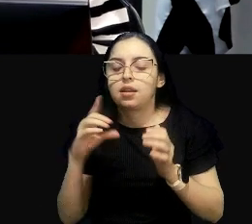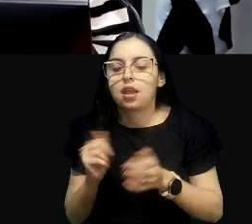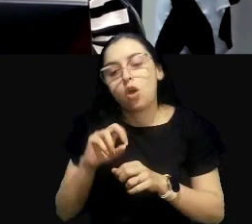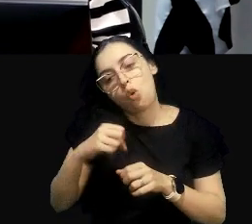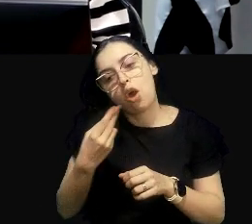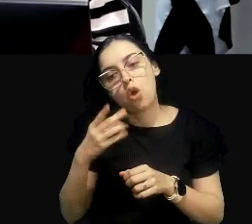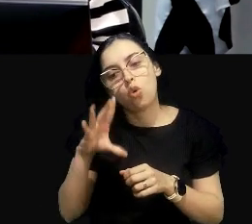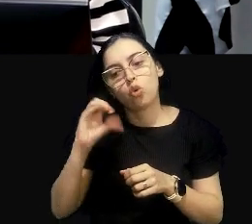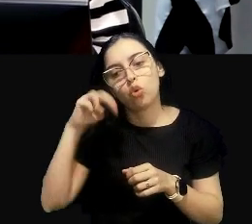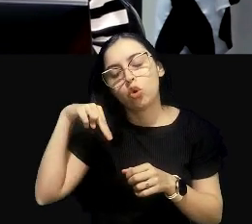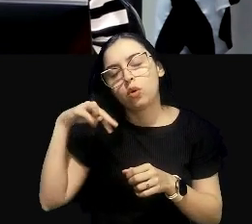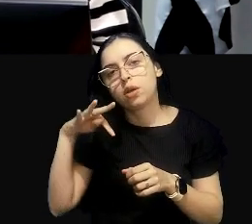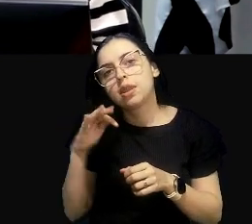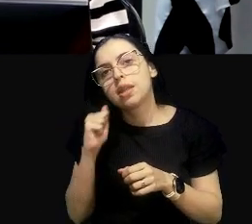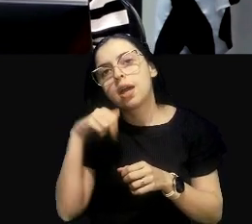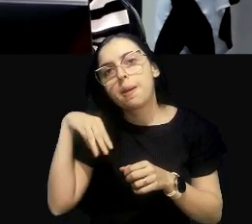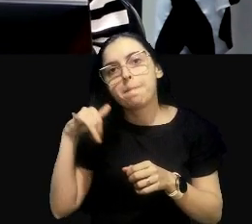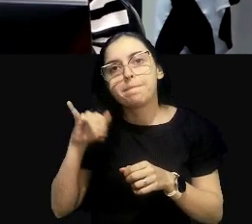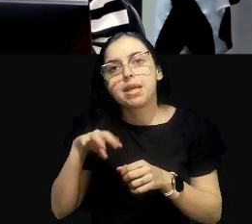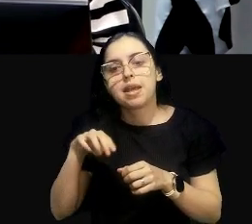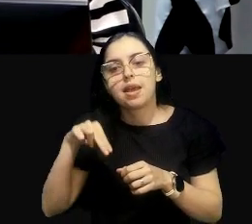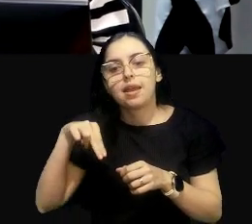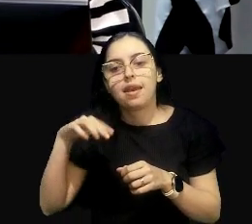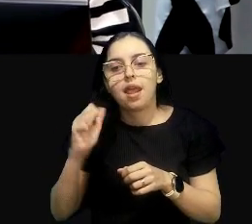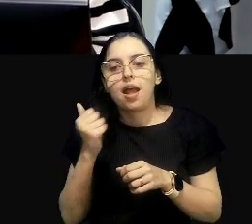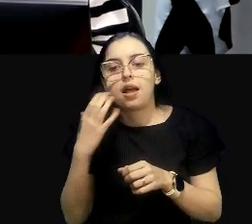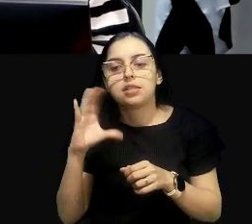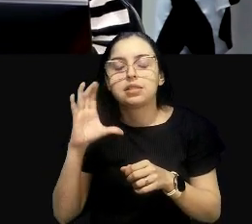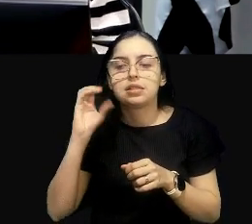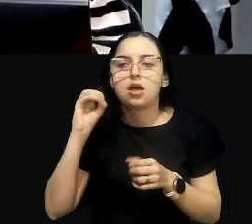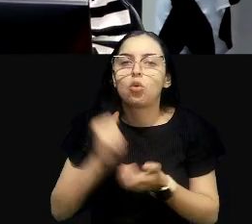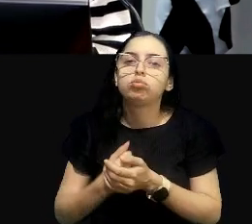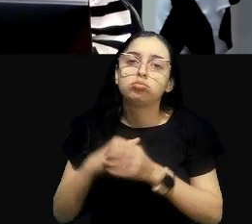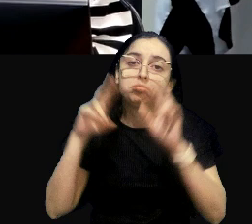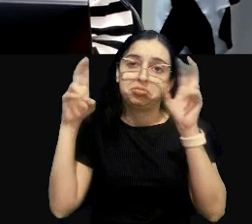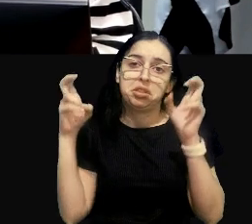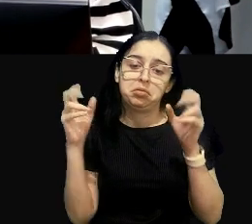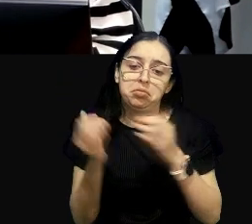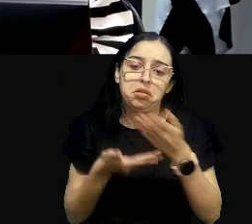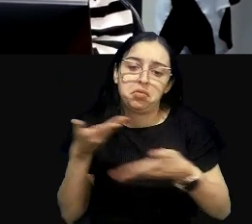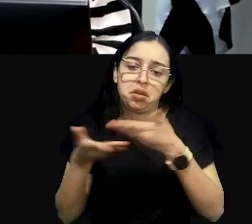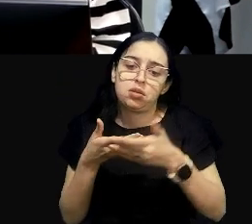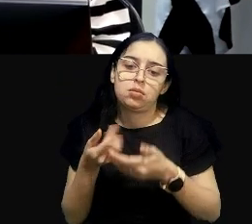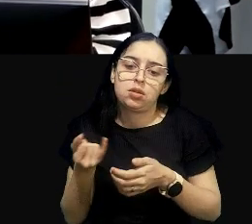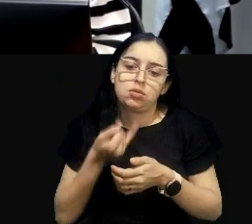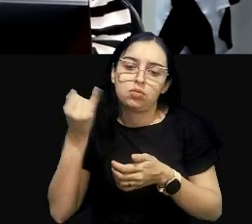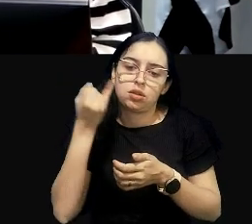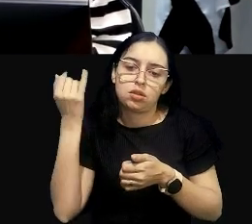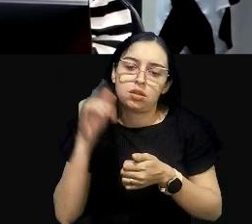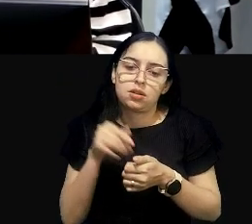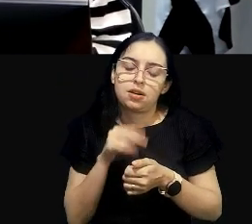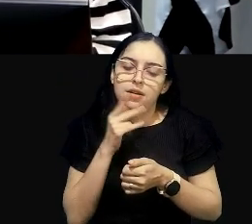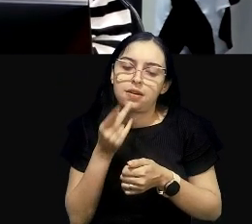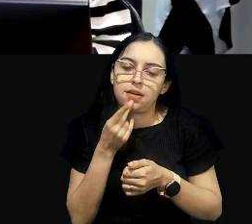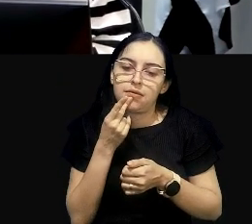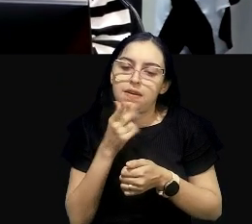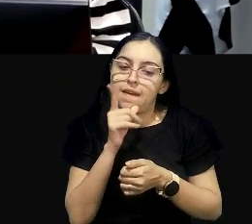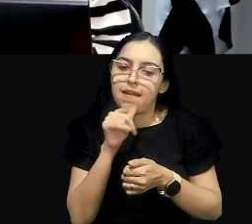ele vai tratar algumas questões, principalmente da água. Vou deixar a fala para ele.